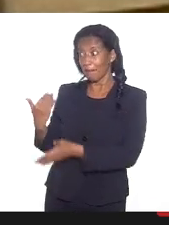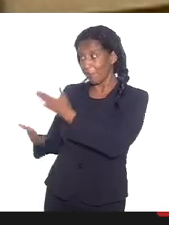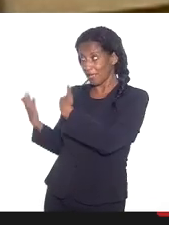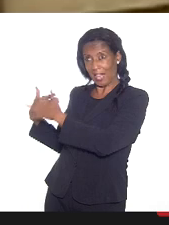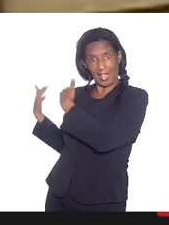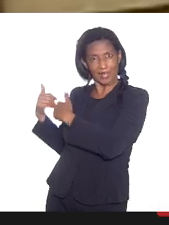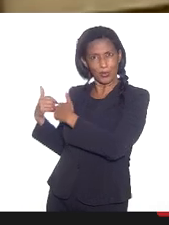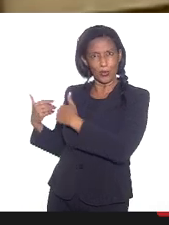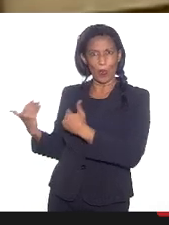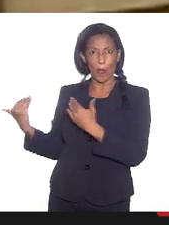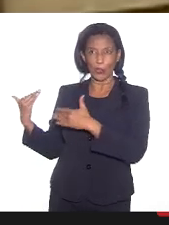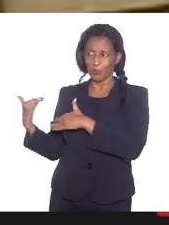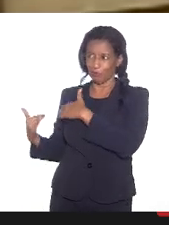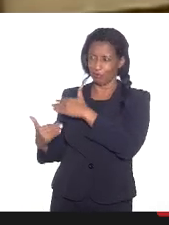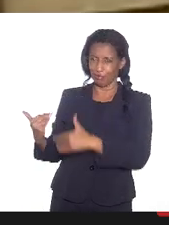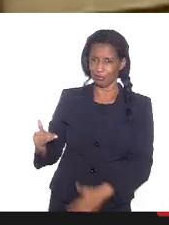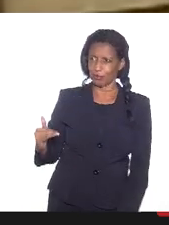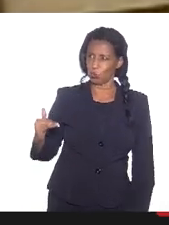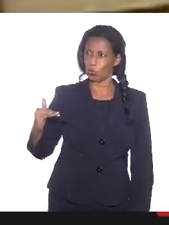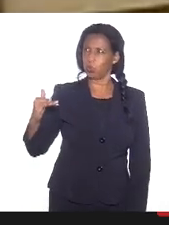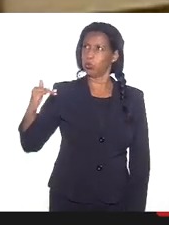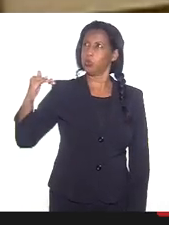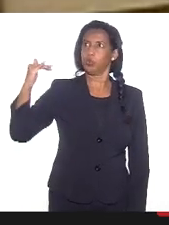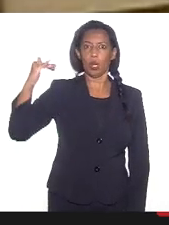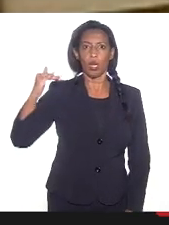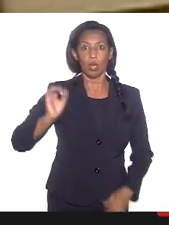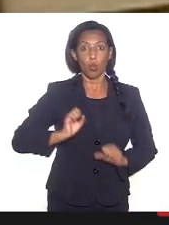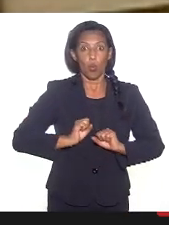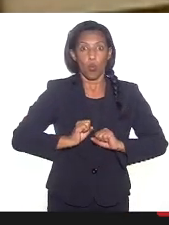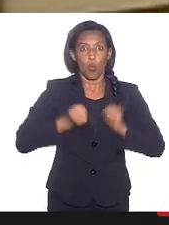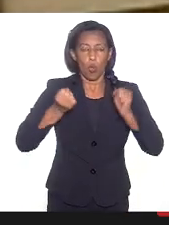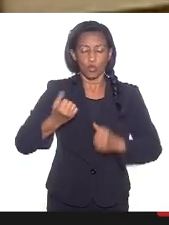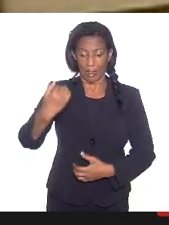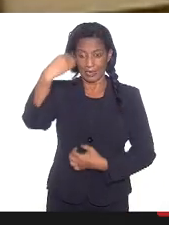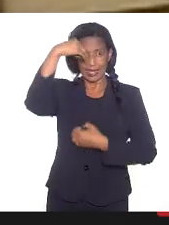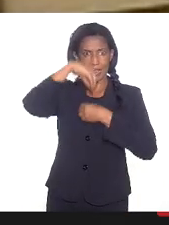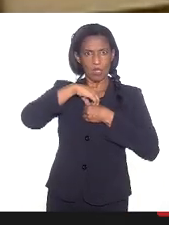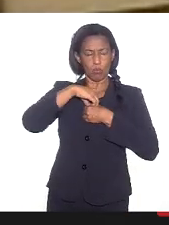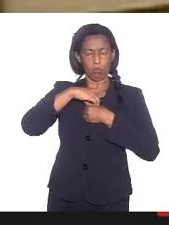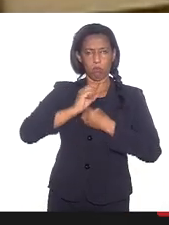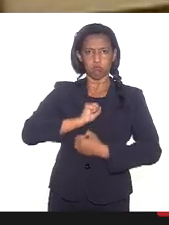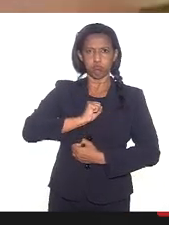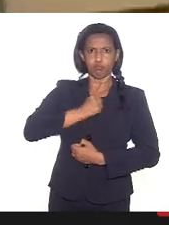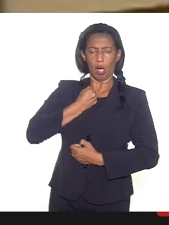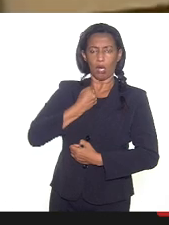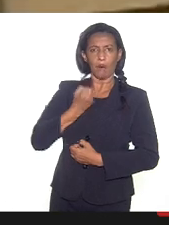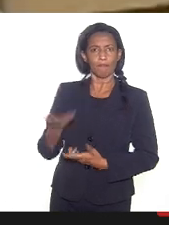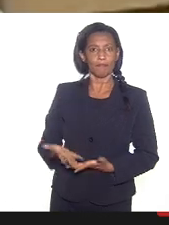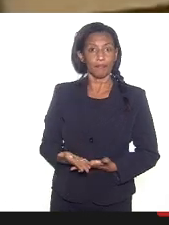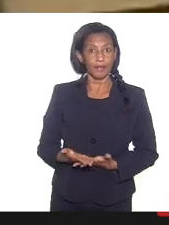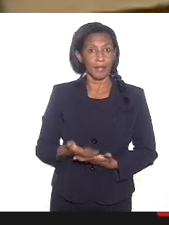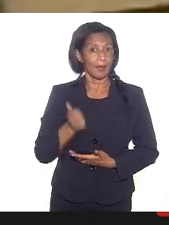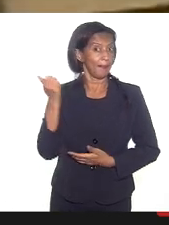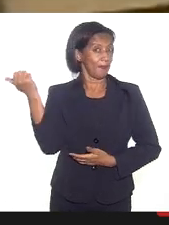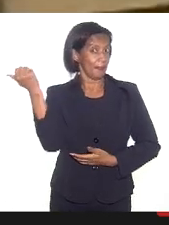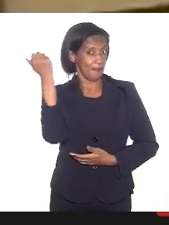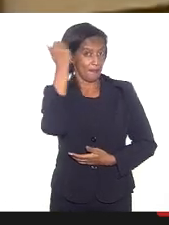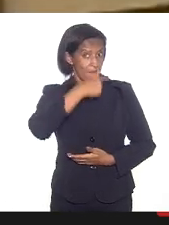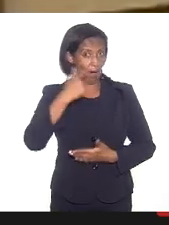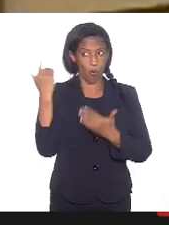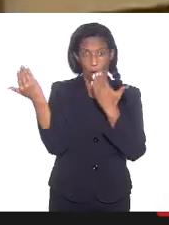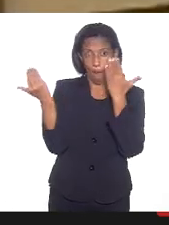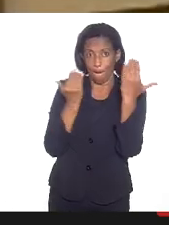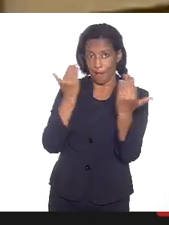adultos que elas têm ódio religioso entranhado dentro de si. Mal comparando o Daiane